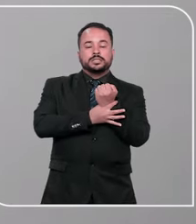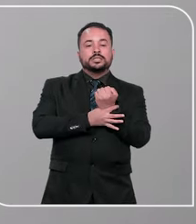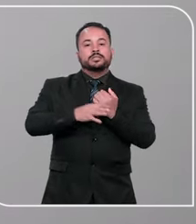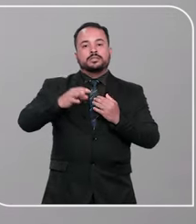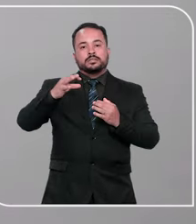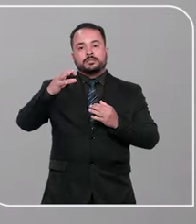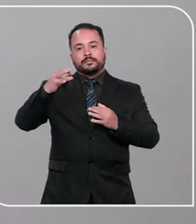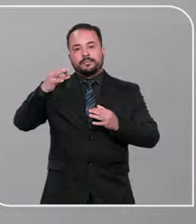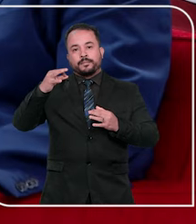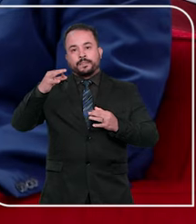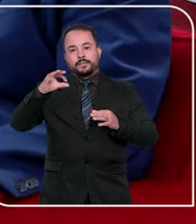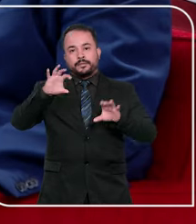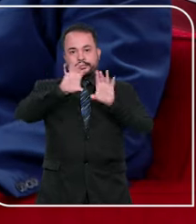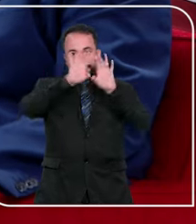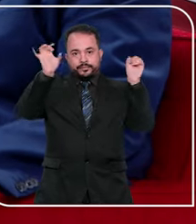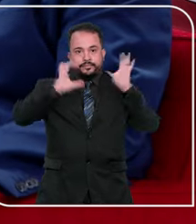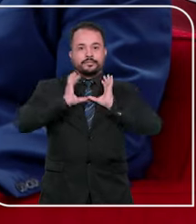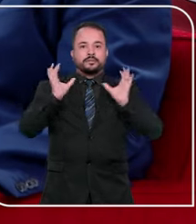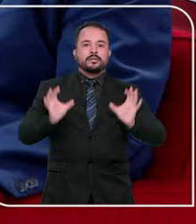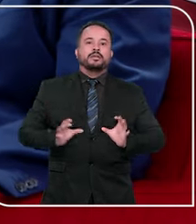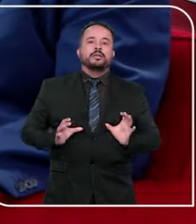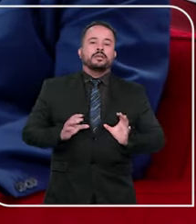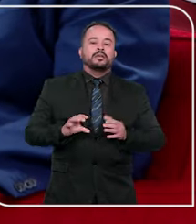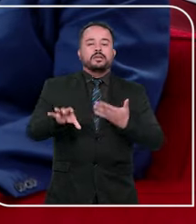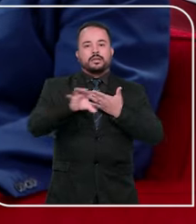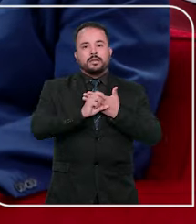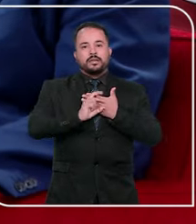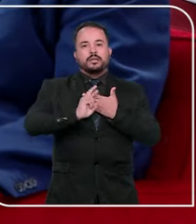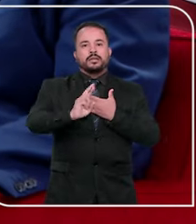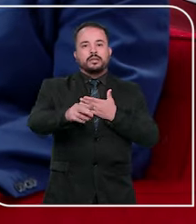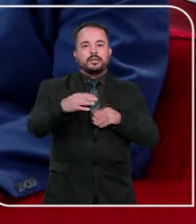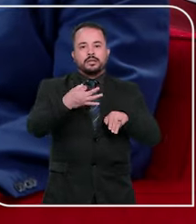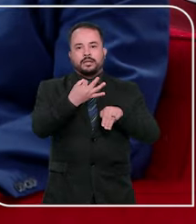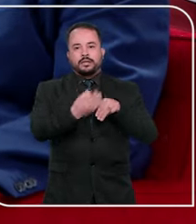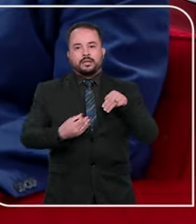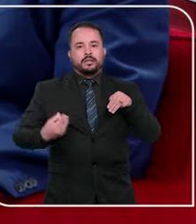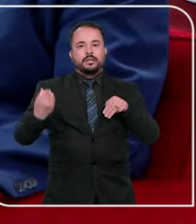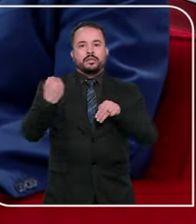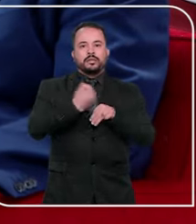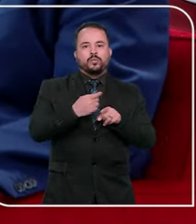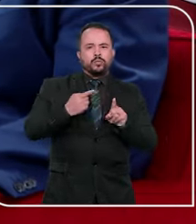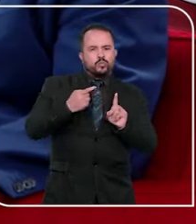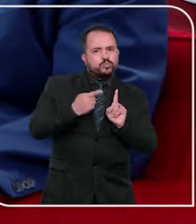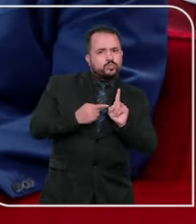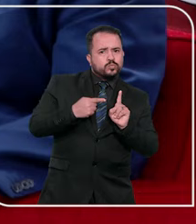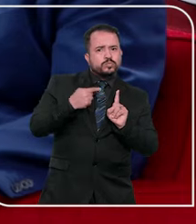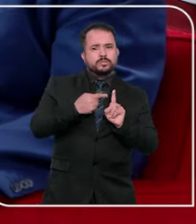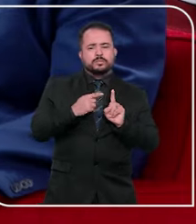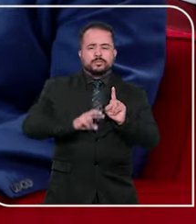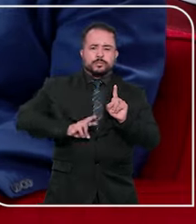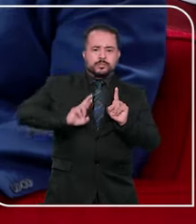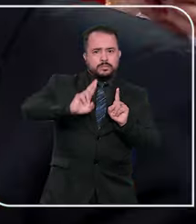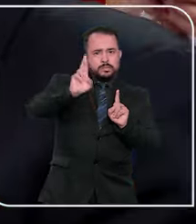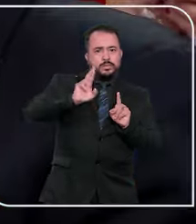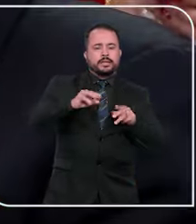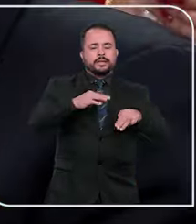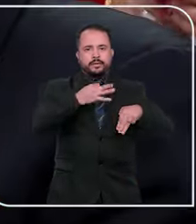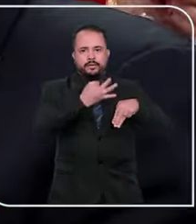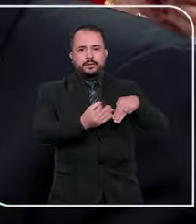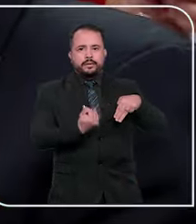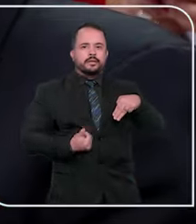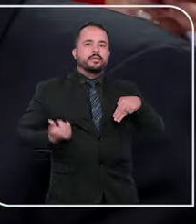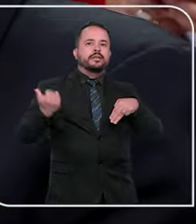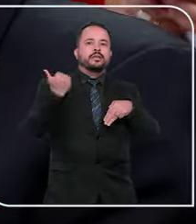Tribunal da Cidadania Desde 2012 a ouvidoria é comandada por um ministro ou ministra do STJ que